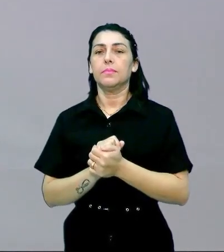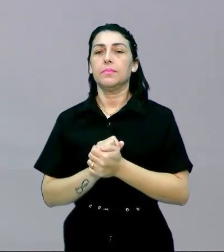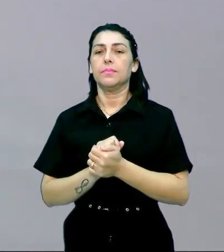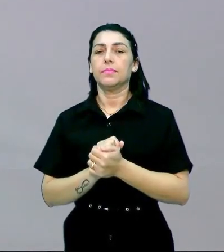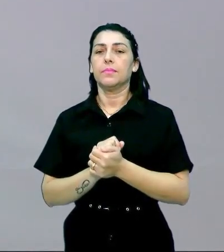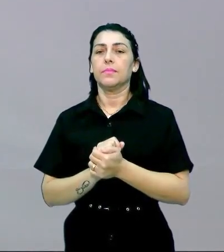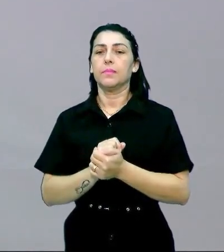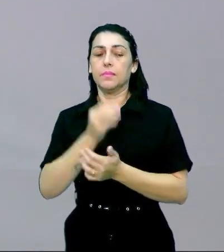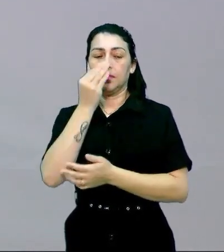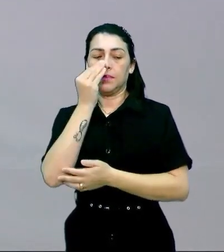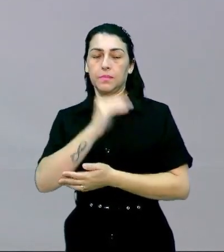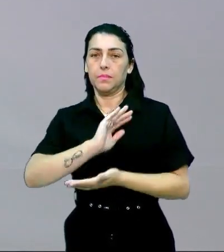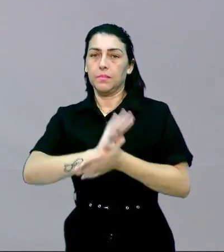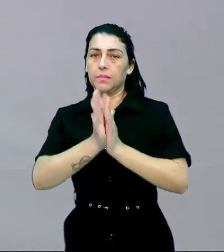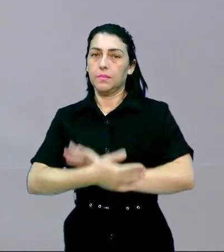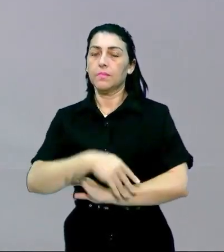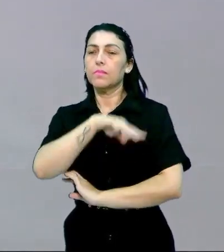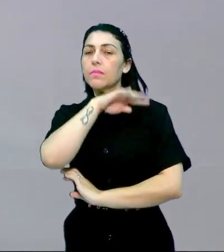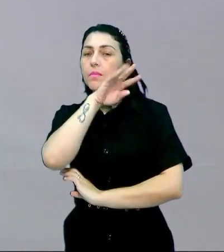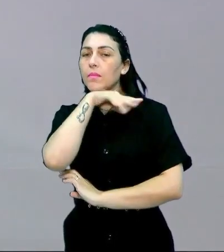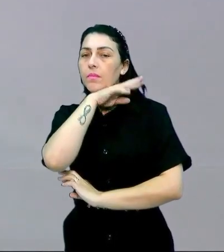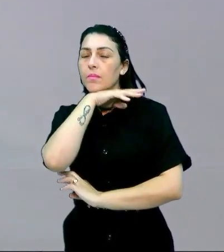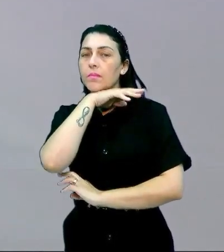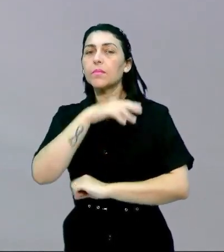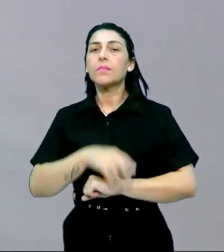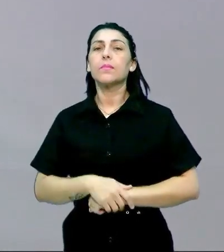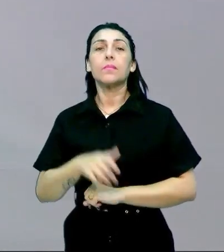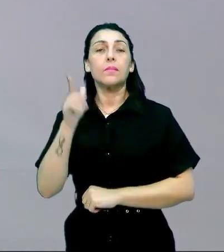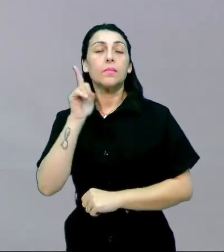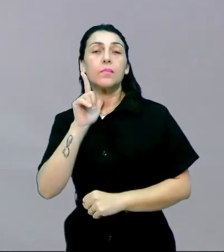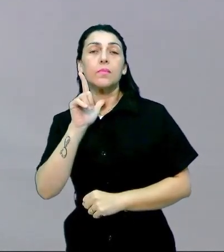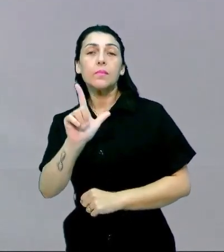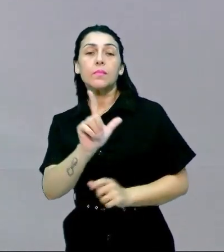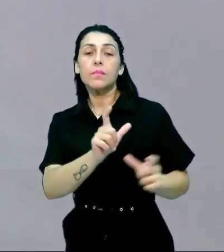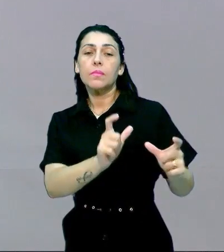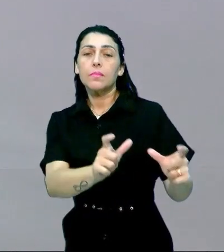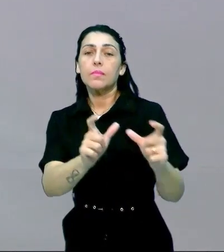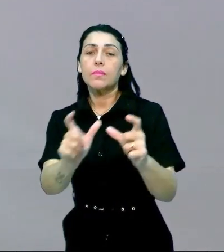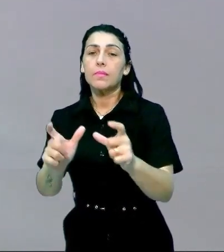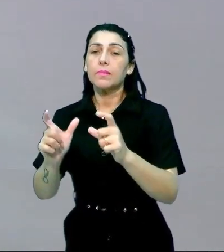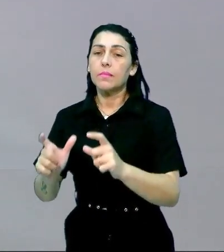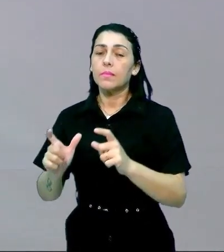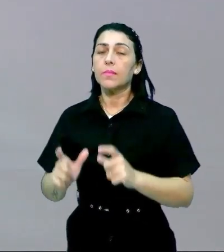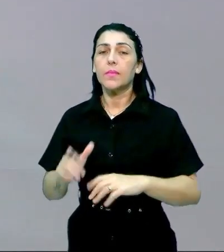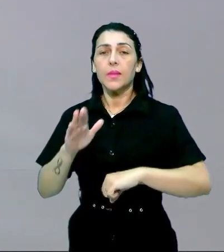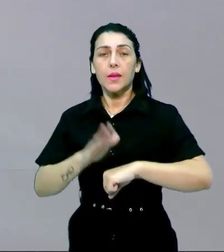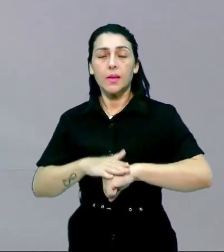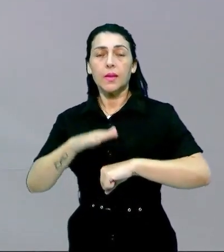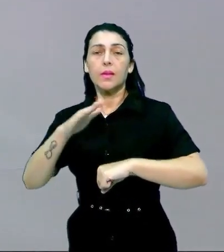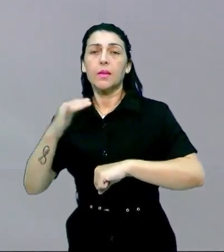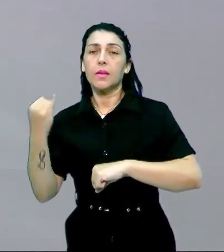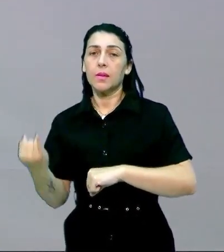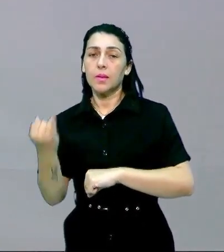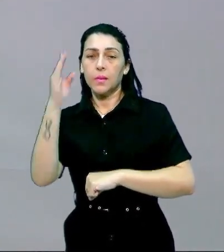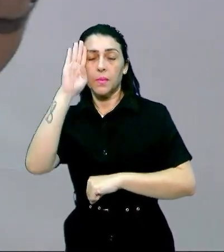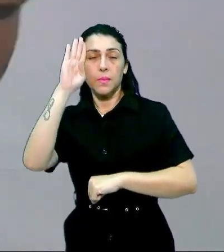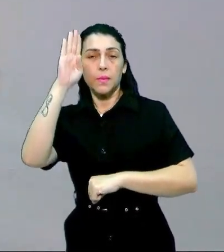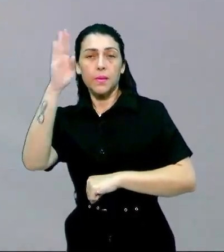o maltrato contra os animais ela vai ganhando espaço e vai cada vez mais né